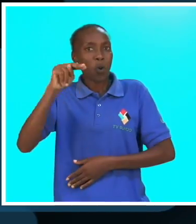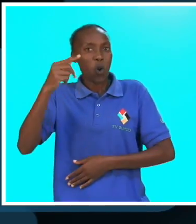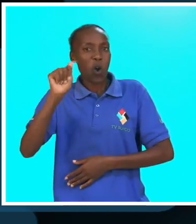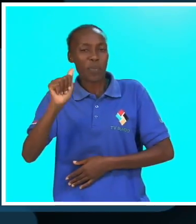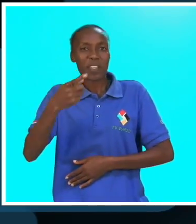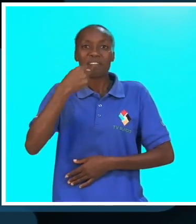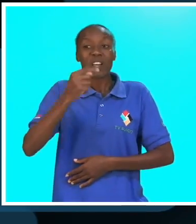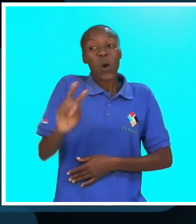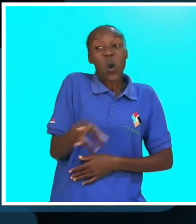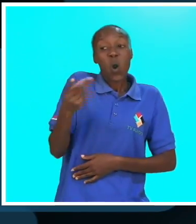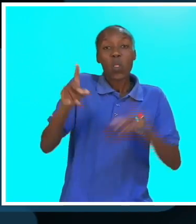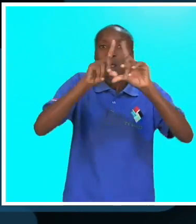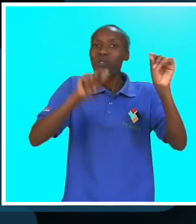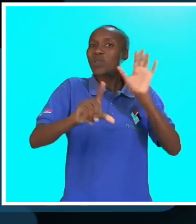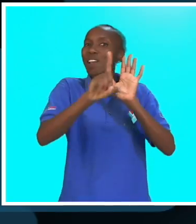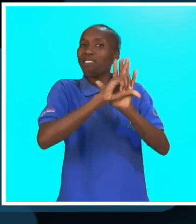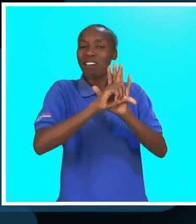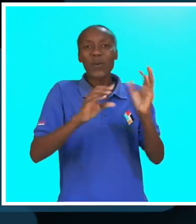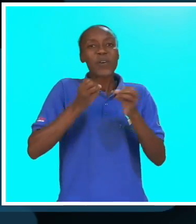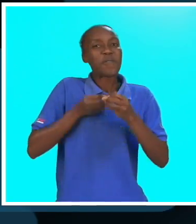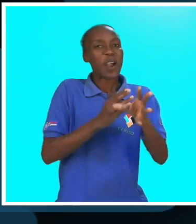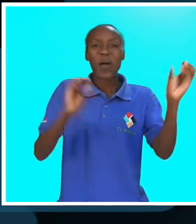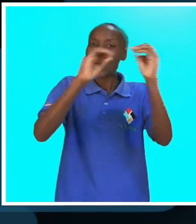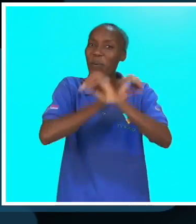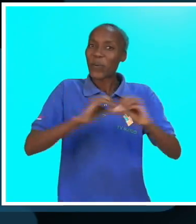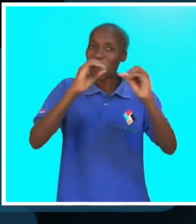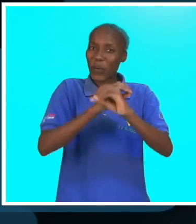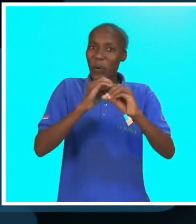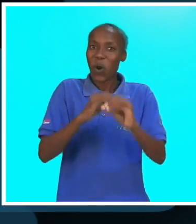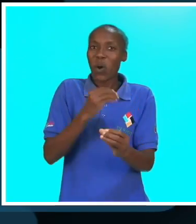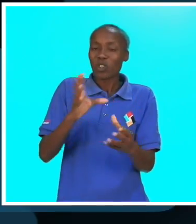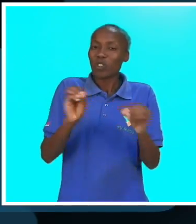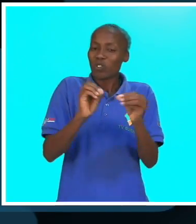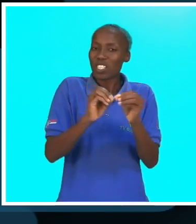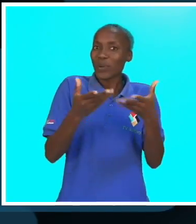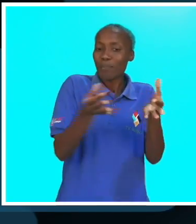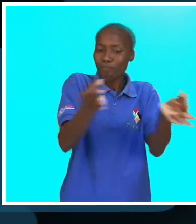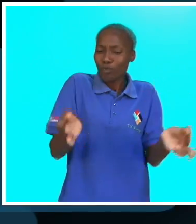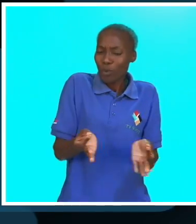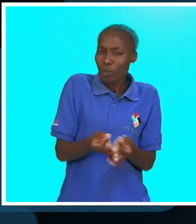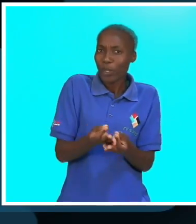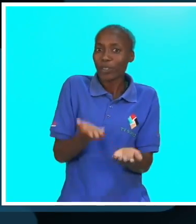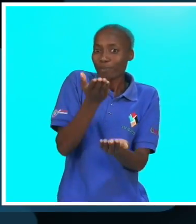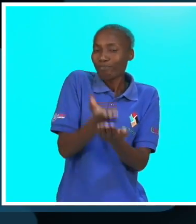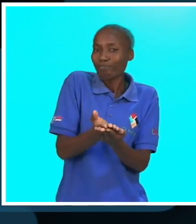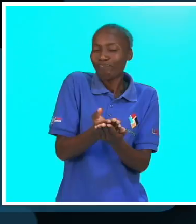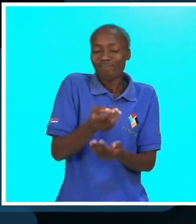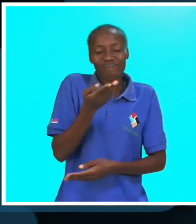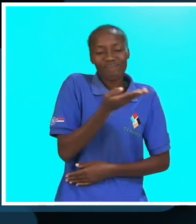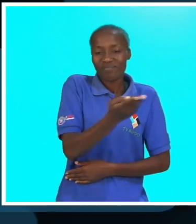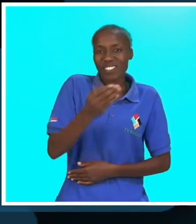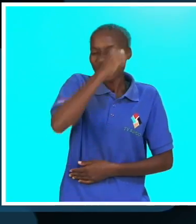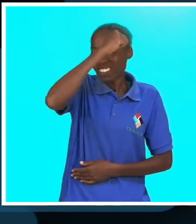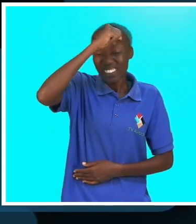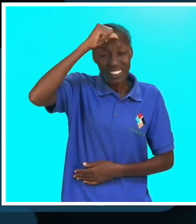deles que diz respeito à legalização ou à harmonização dos documentos que estão lá. Então, isso é